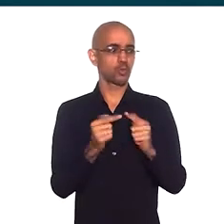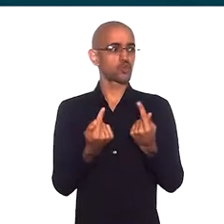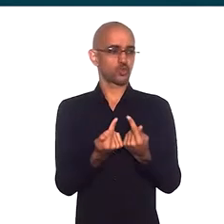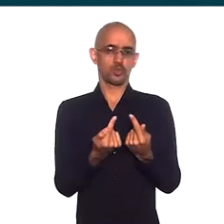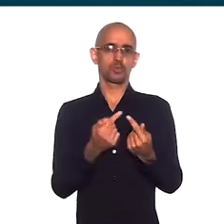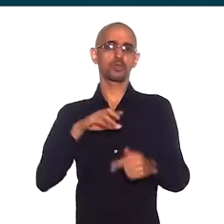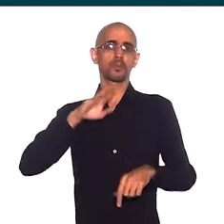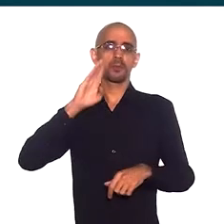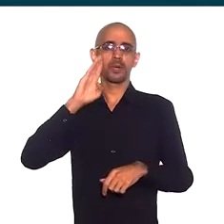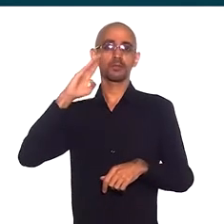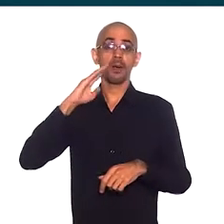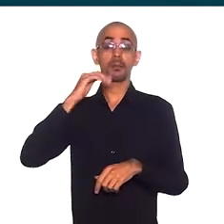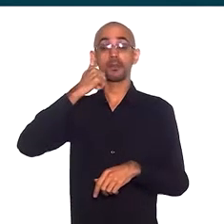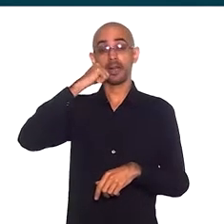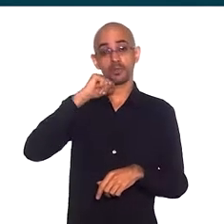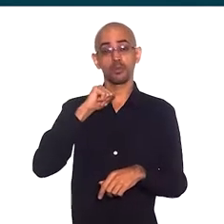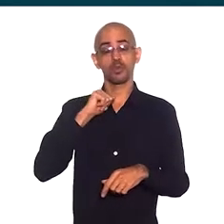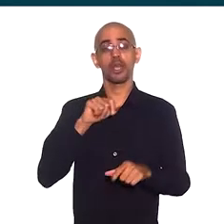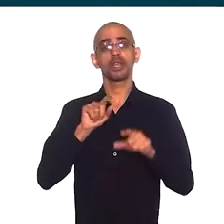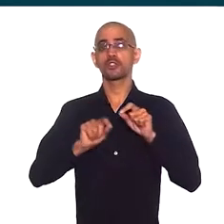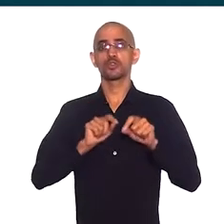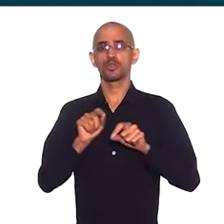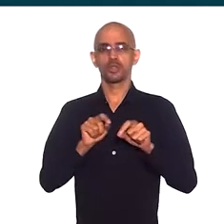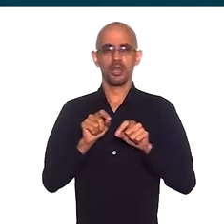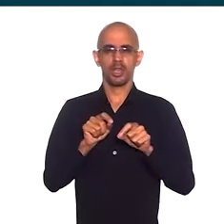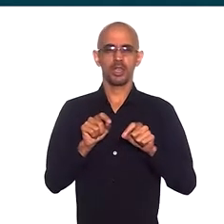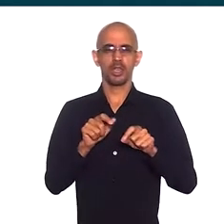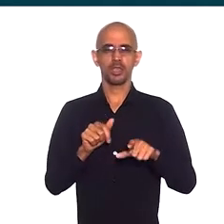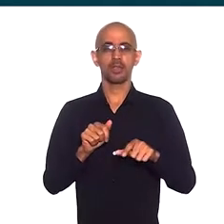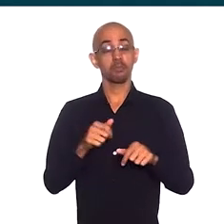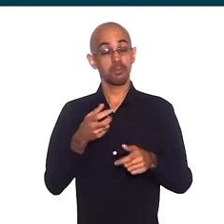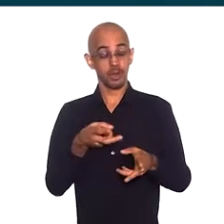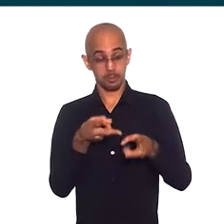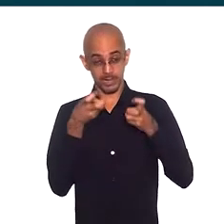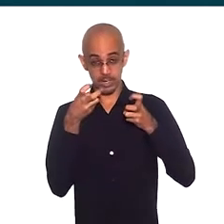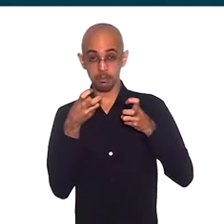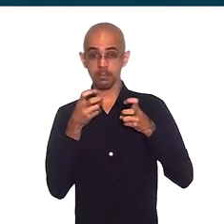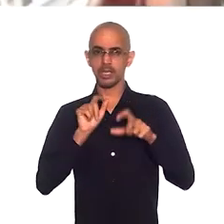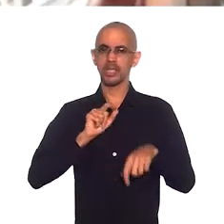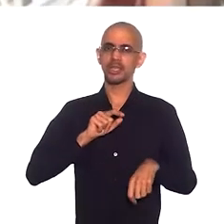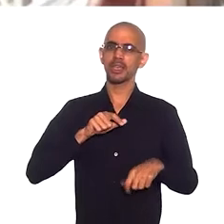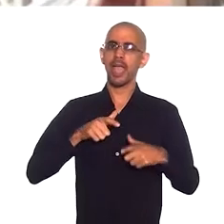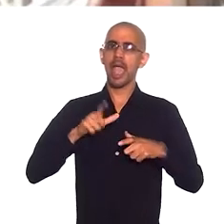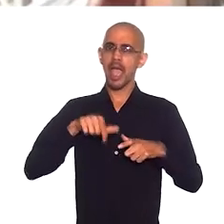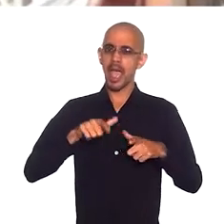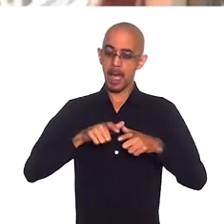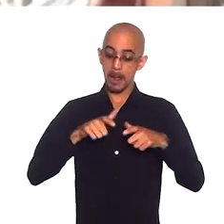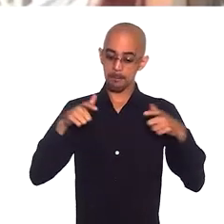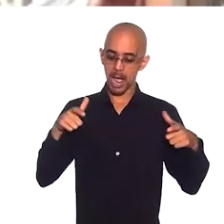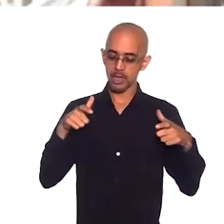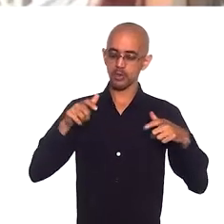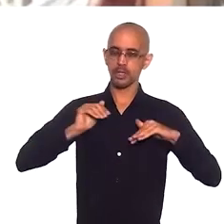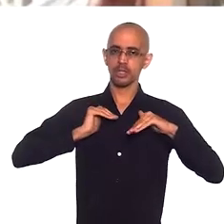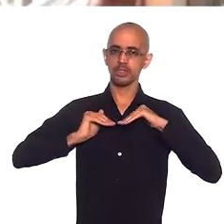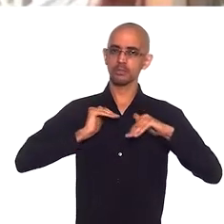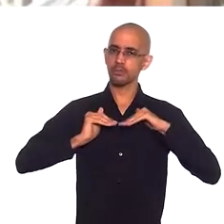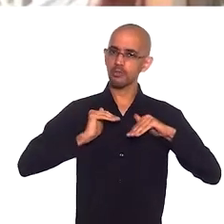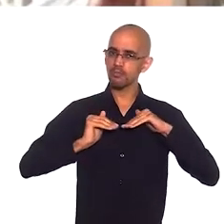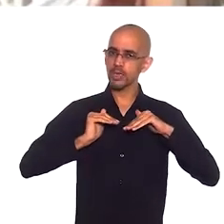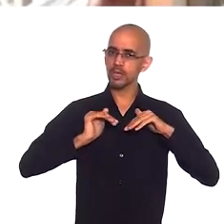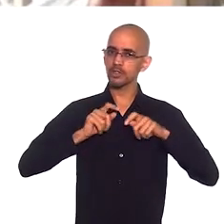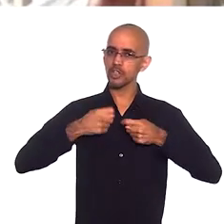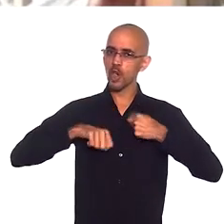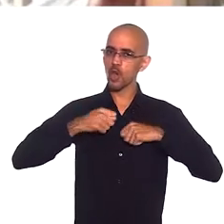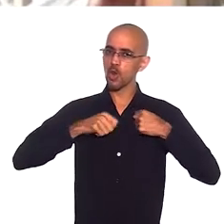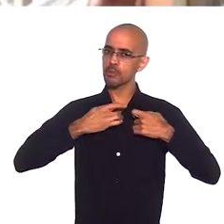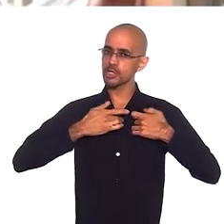principalmente para as mulheres que, pelo que eu pude observar, são a maioria dentro desse movimento, dentro da economia